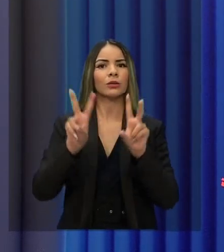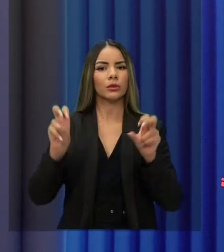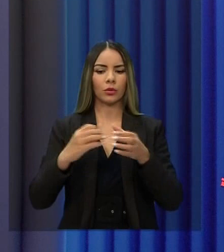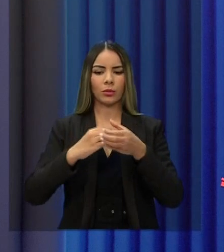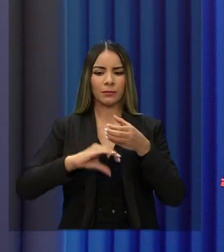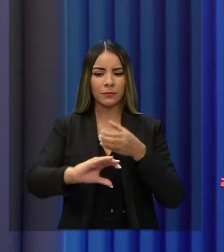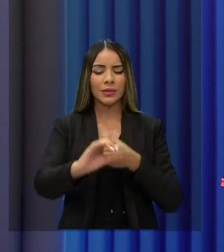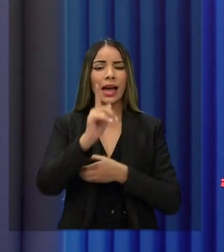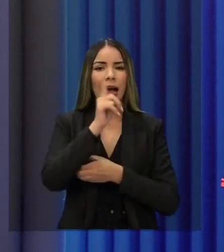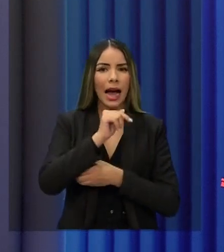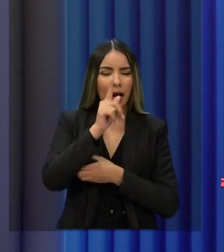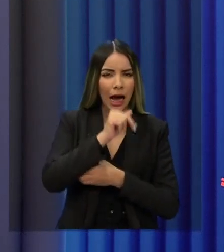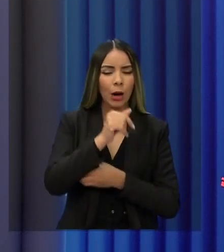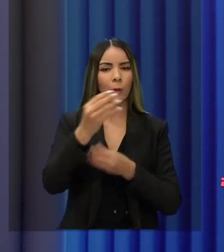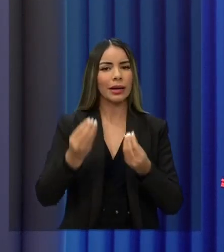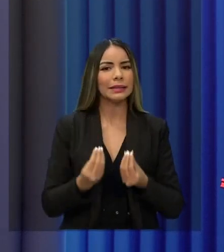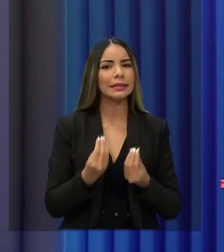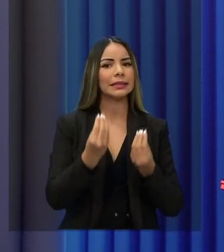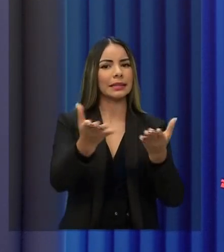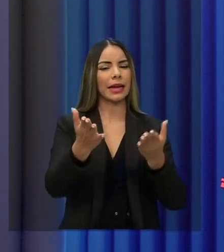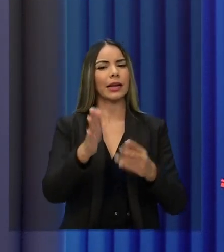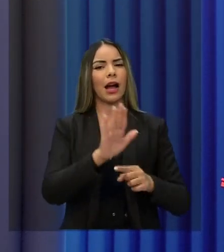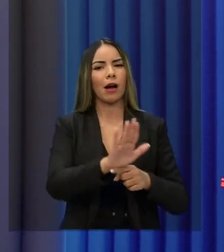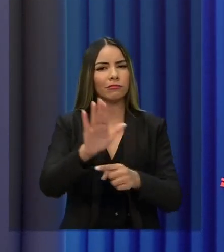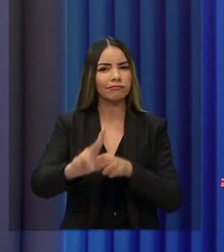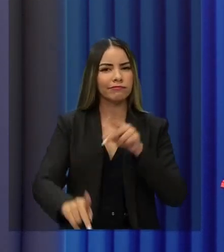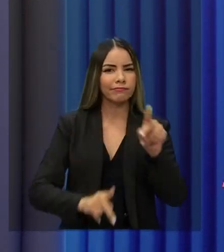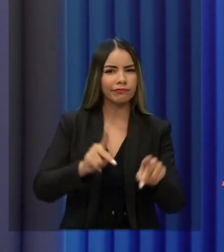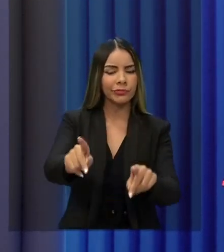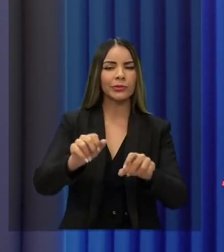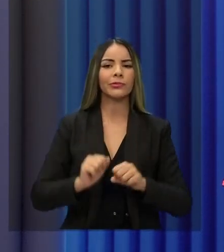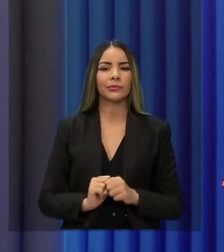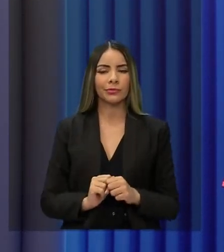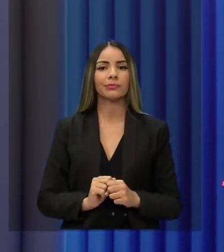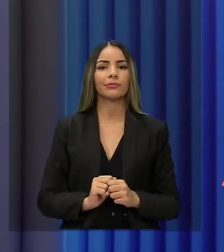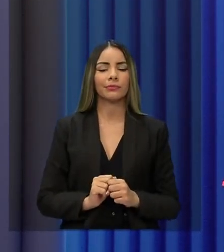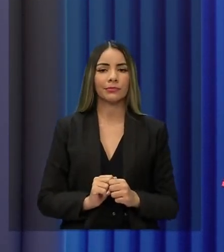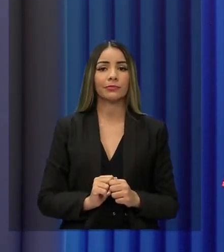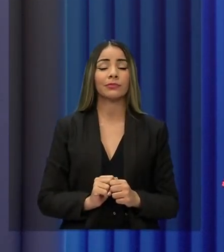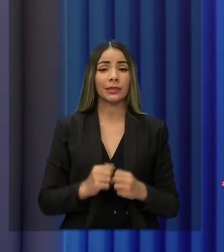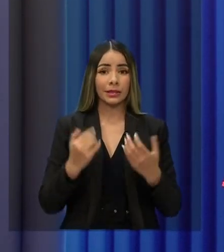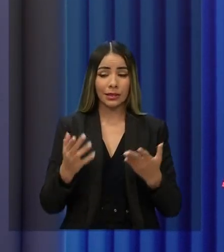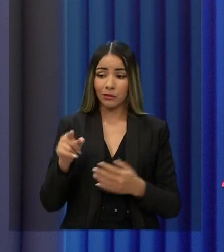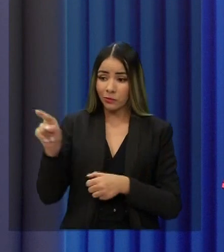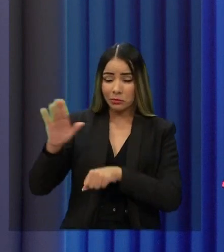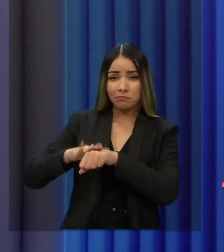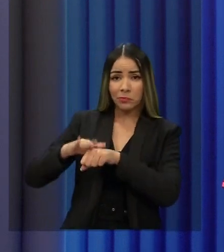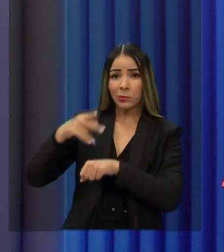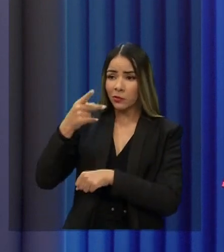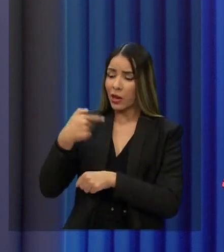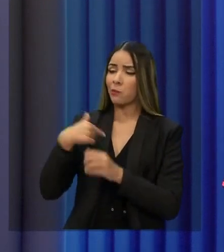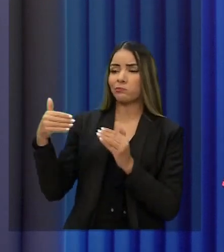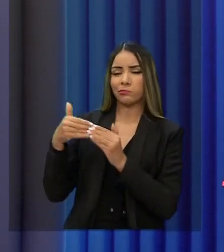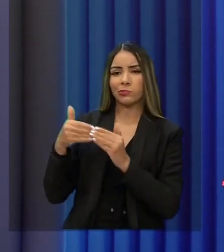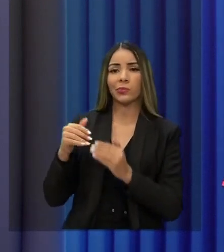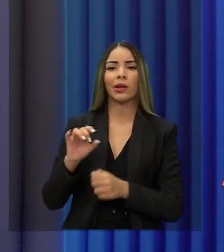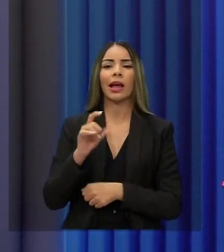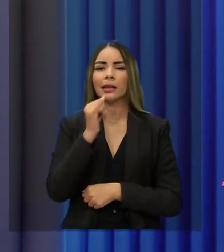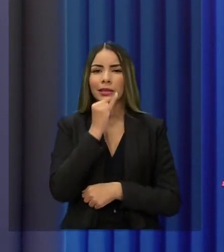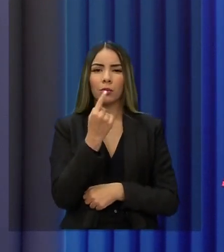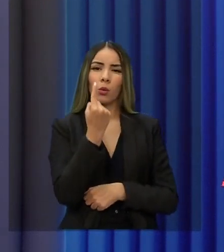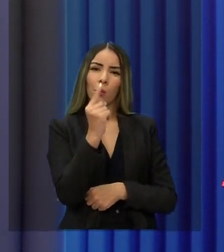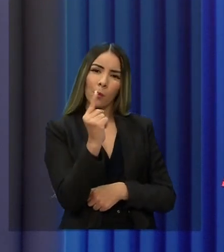potável que deve ser entregue à população, à destinação correta dos resíduos sólidos. E como o senhor mesmo falou, concorda. Cada R$ que se